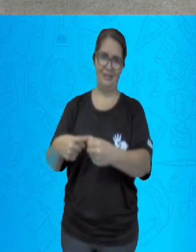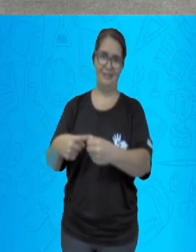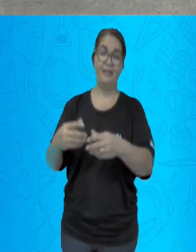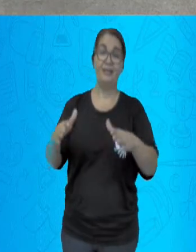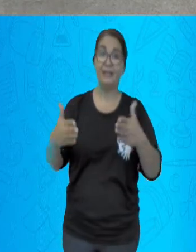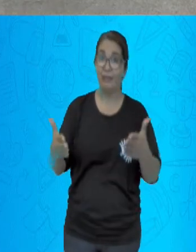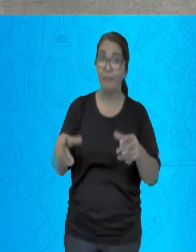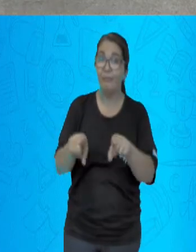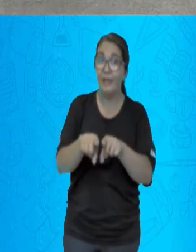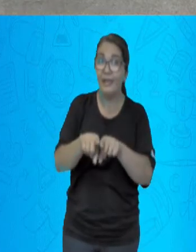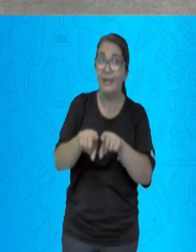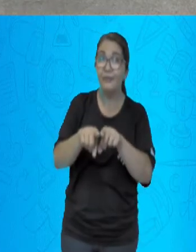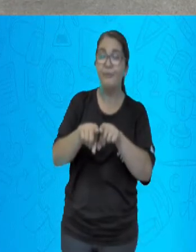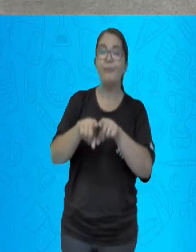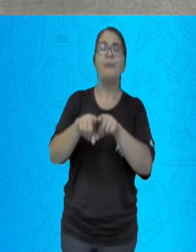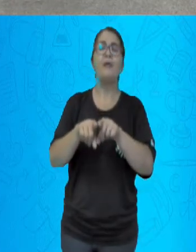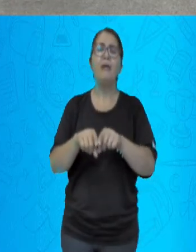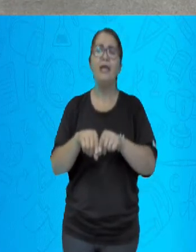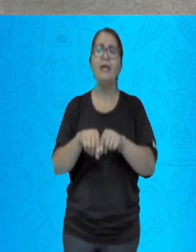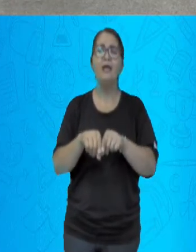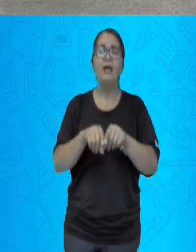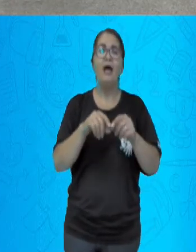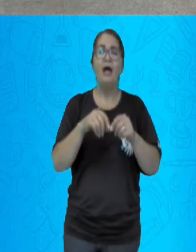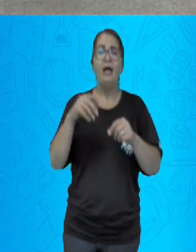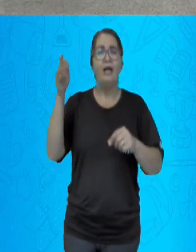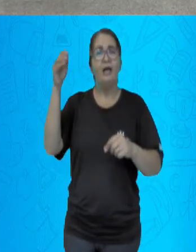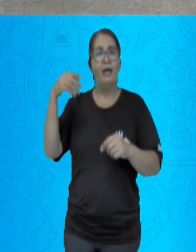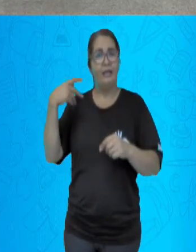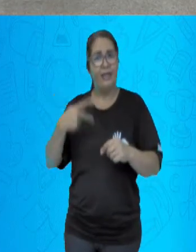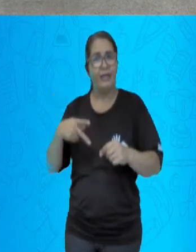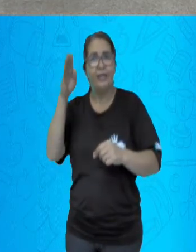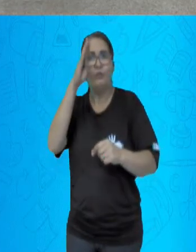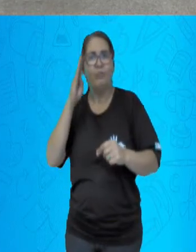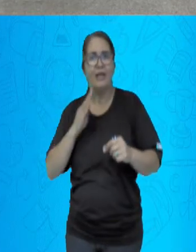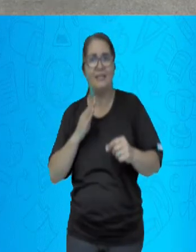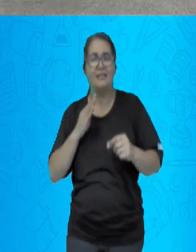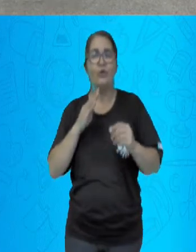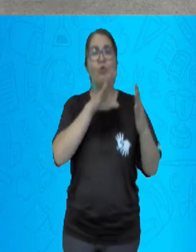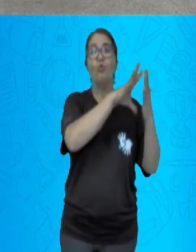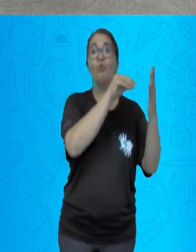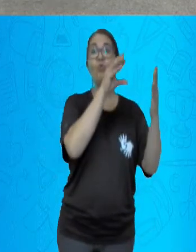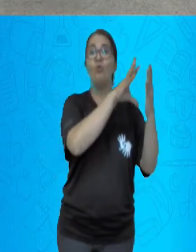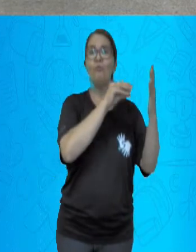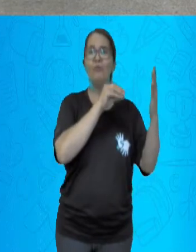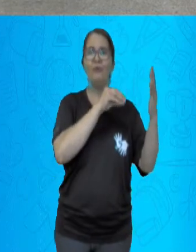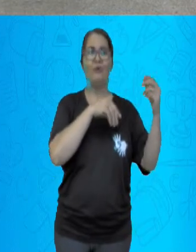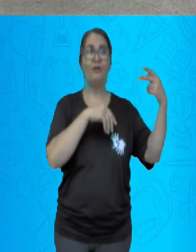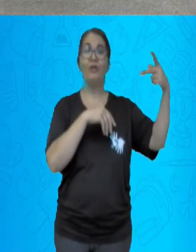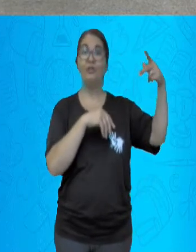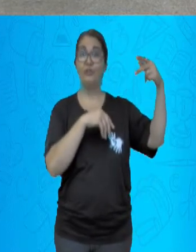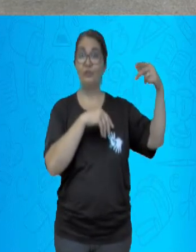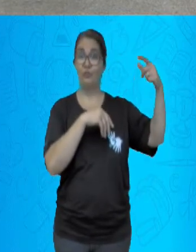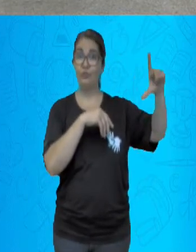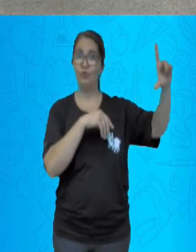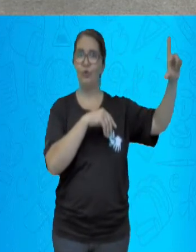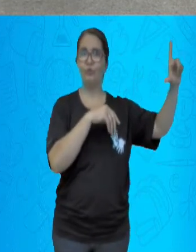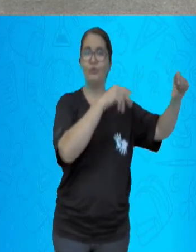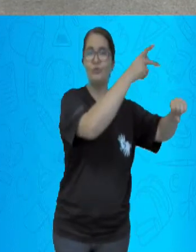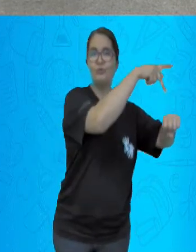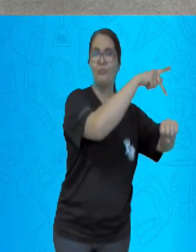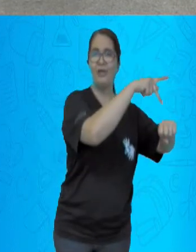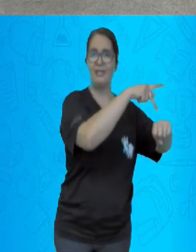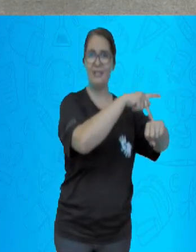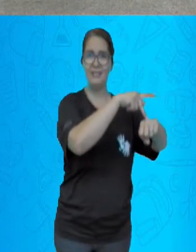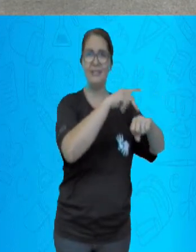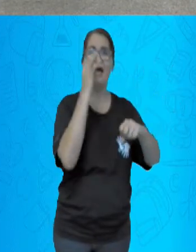afrancesado, criam, assim, o melhor cartão de visita aos estrangeiros que queriam